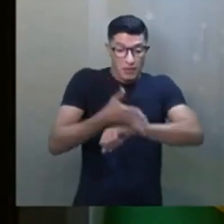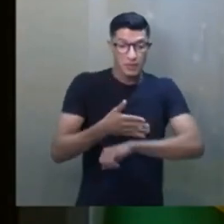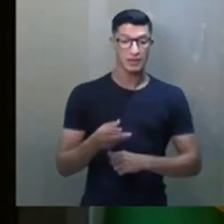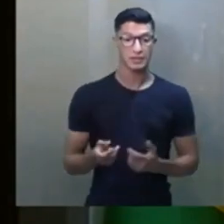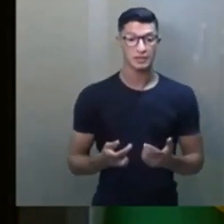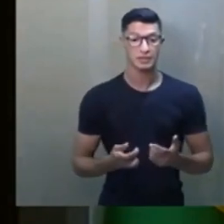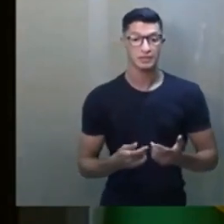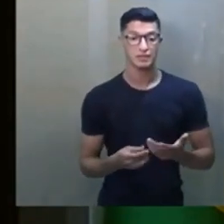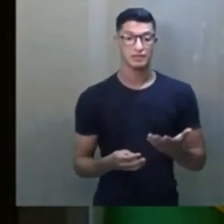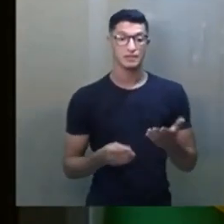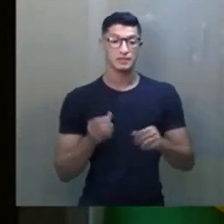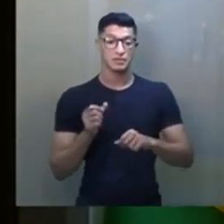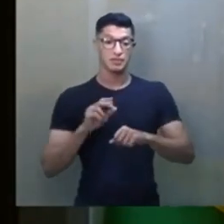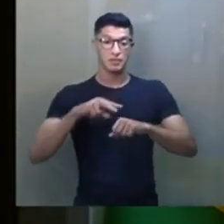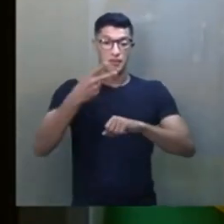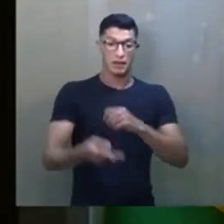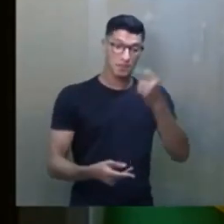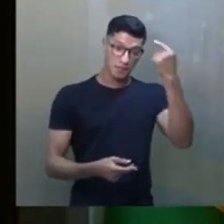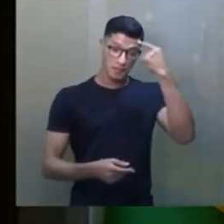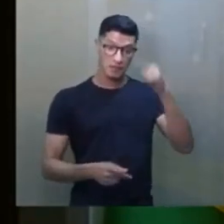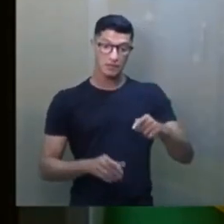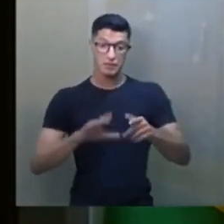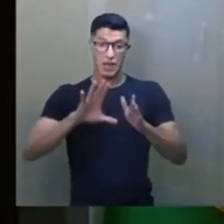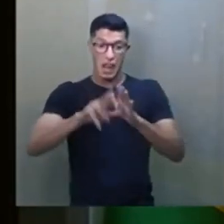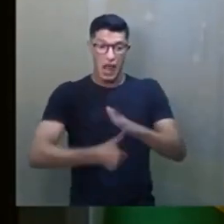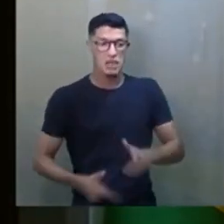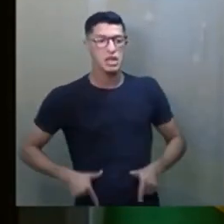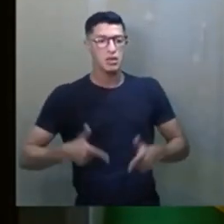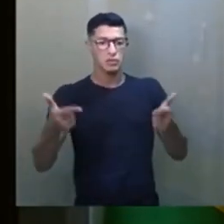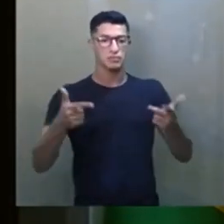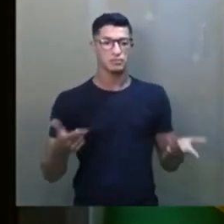manhã. Se o senhor saltar o muro, vão pensar que o senhor é um ladrão.